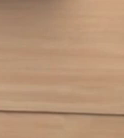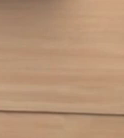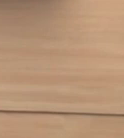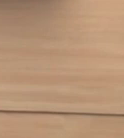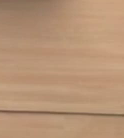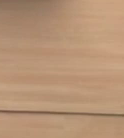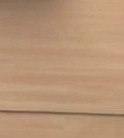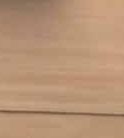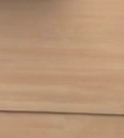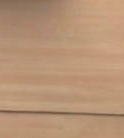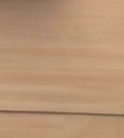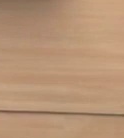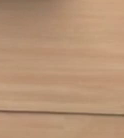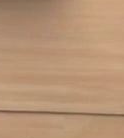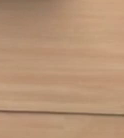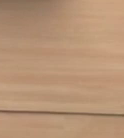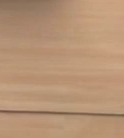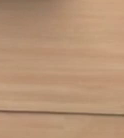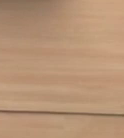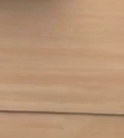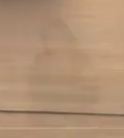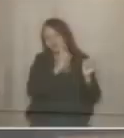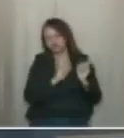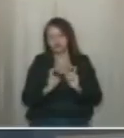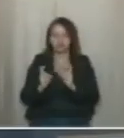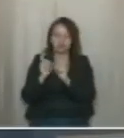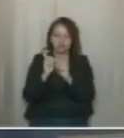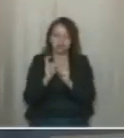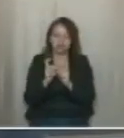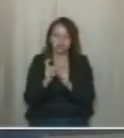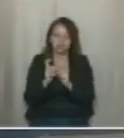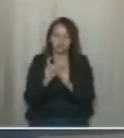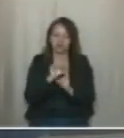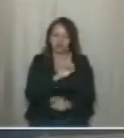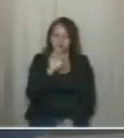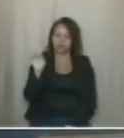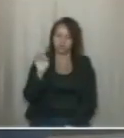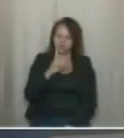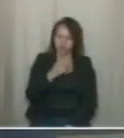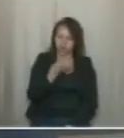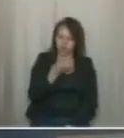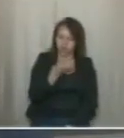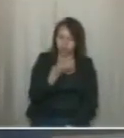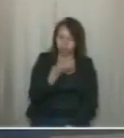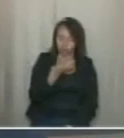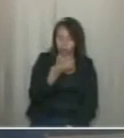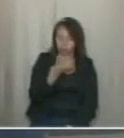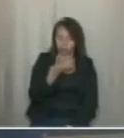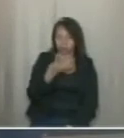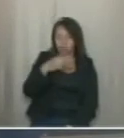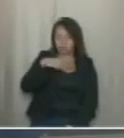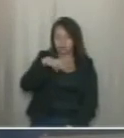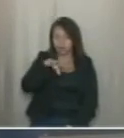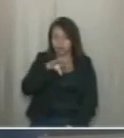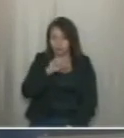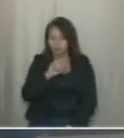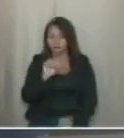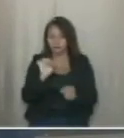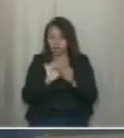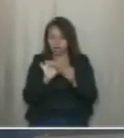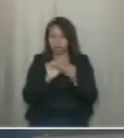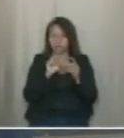comerciantes e frequentadores do espaço. No último dia 4 do 5, fizemos uma